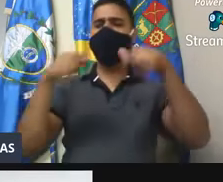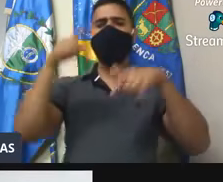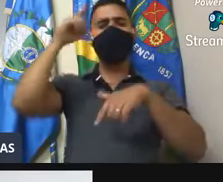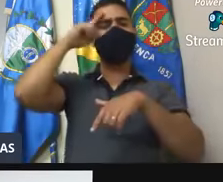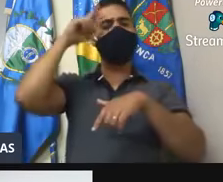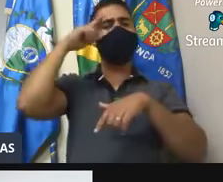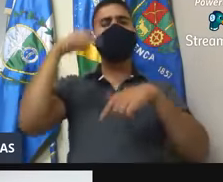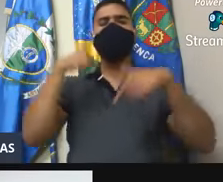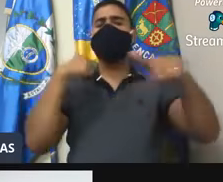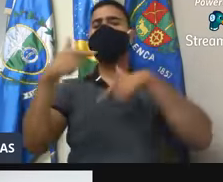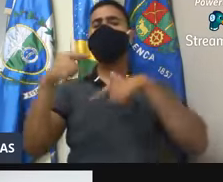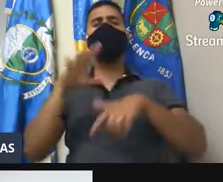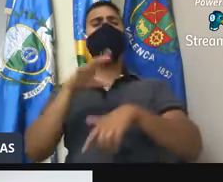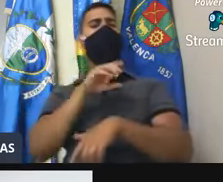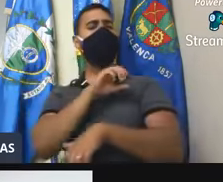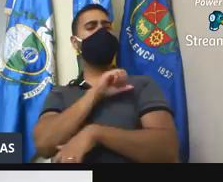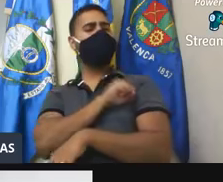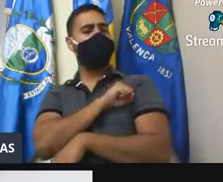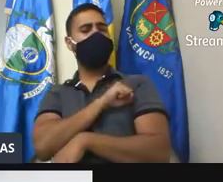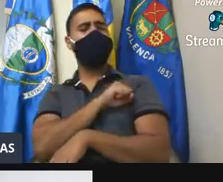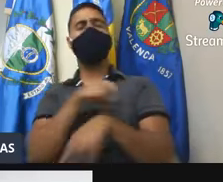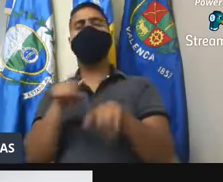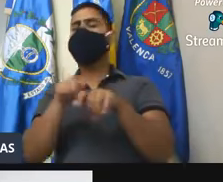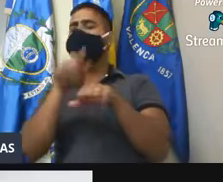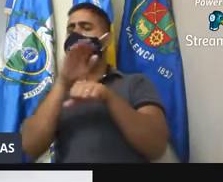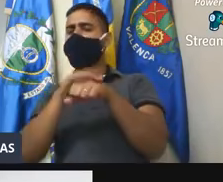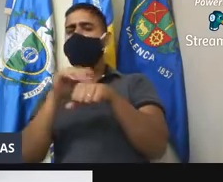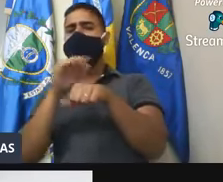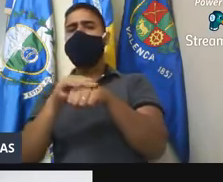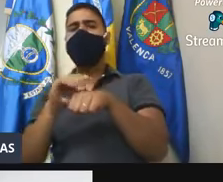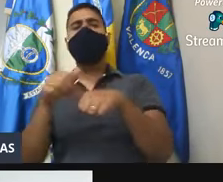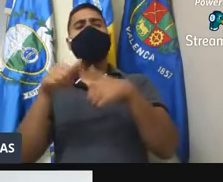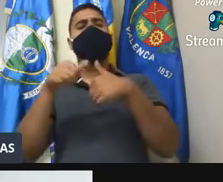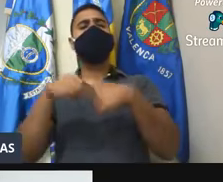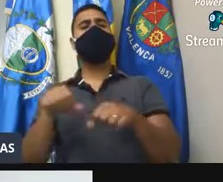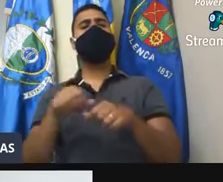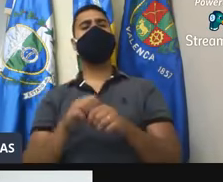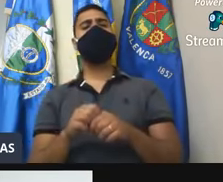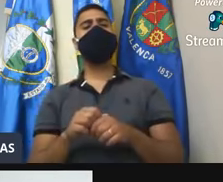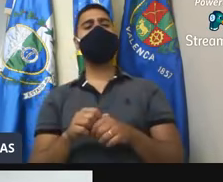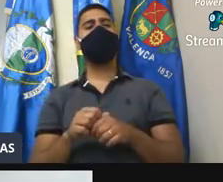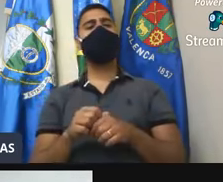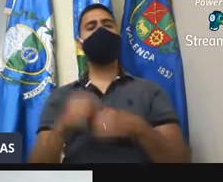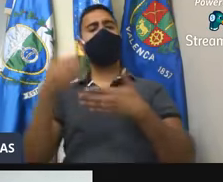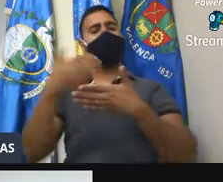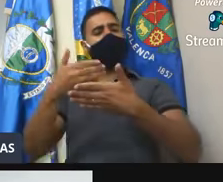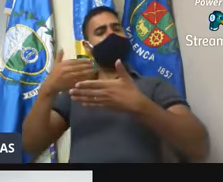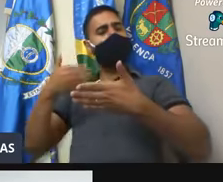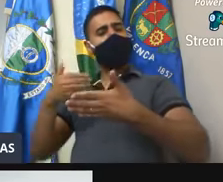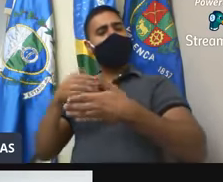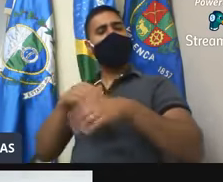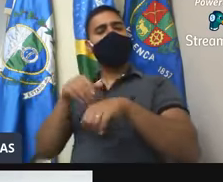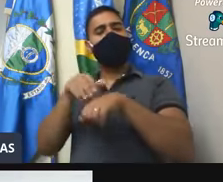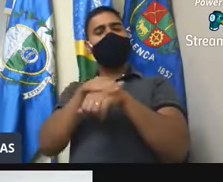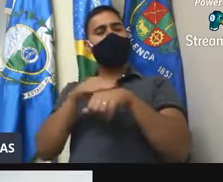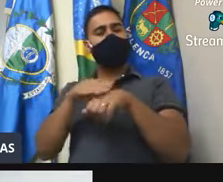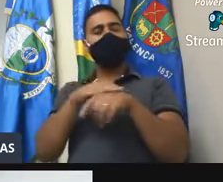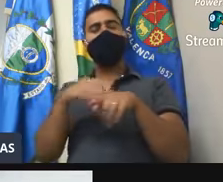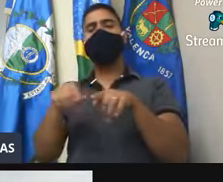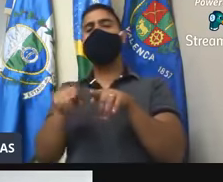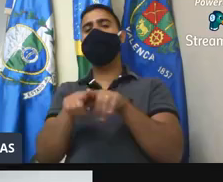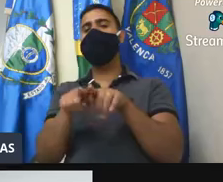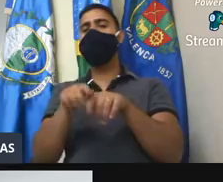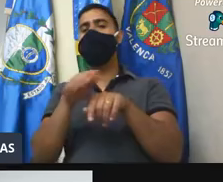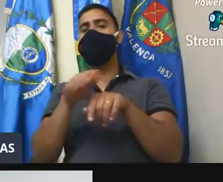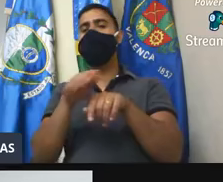com tanto carinho acima de tudo, que fica atrás desse carinho, dessa dedicação, inclusive a